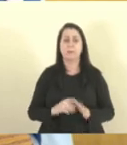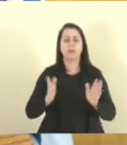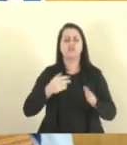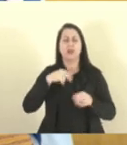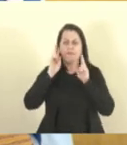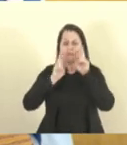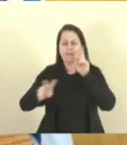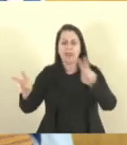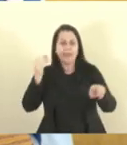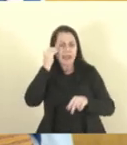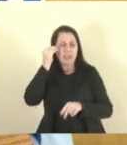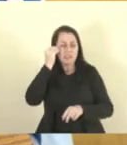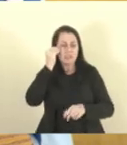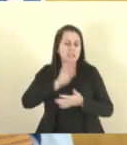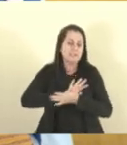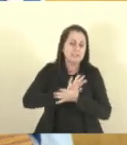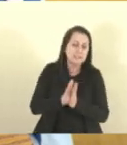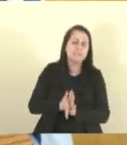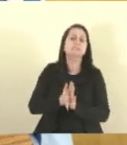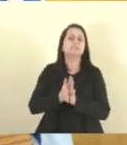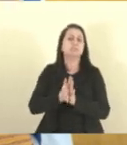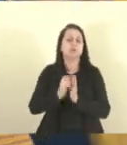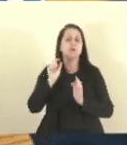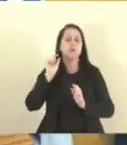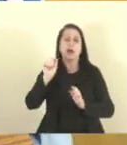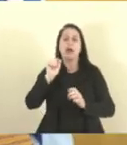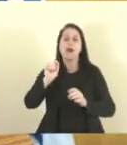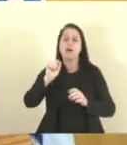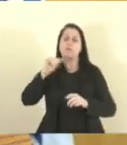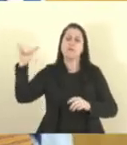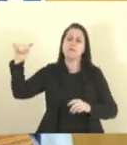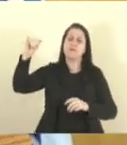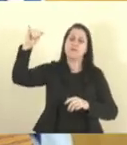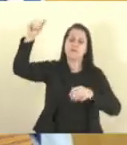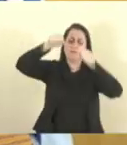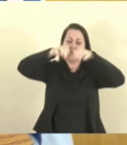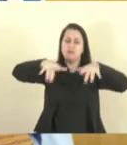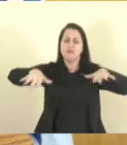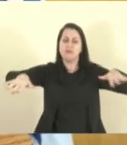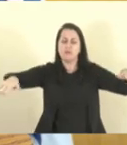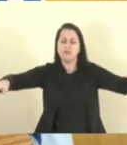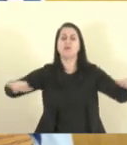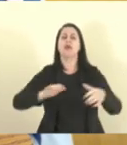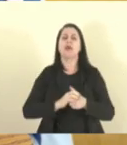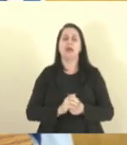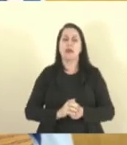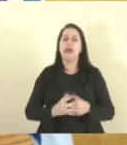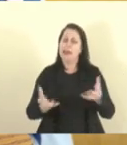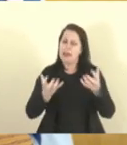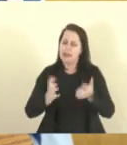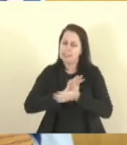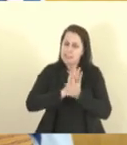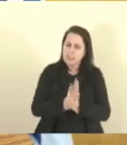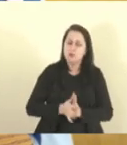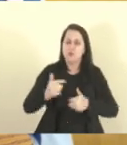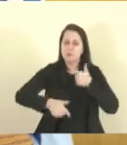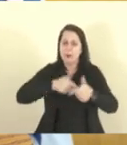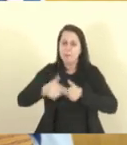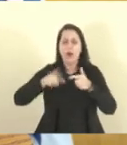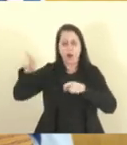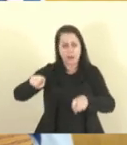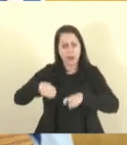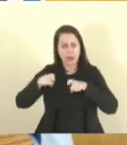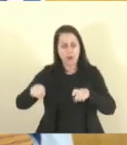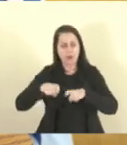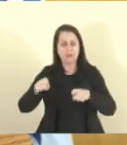tentativa de acabar com a pulverização aérea por drone ou seja de tentar ferrar com o trabalhador rural botar ele para bater